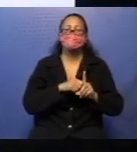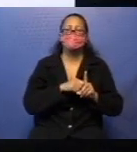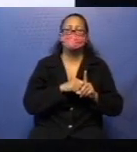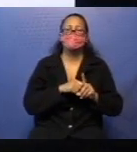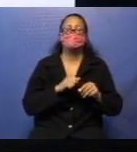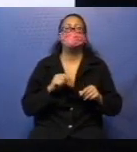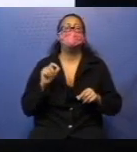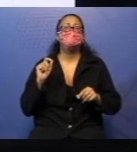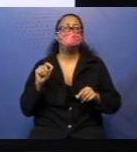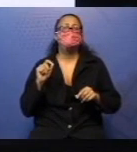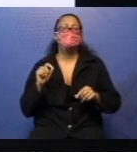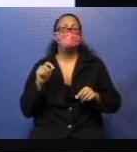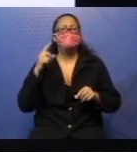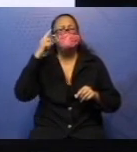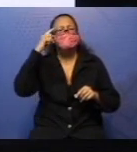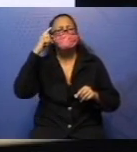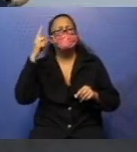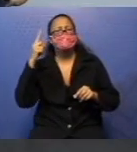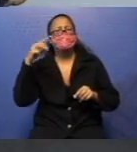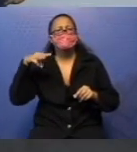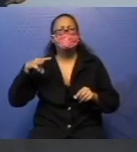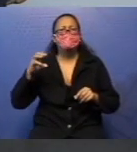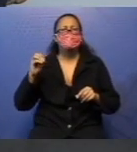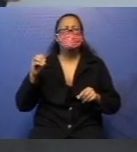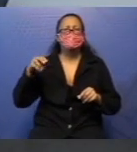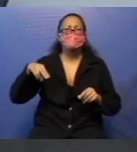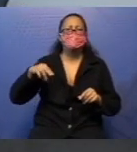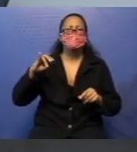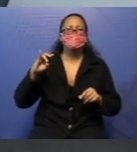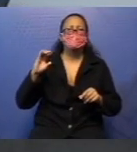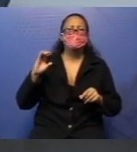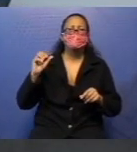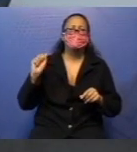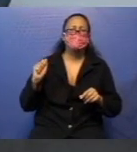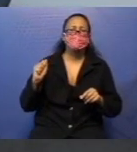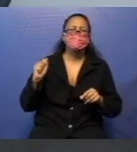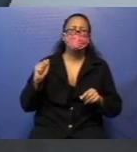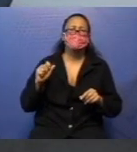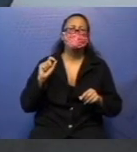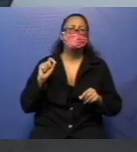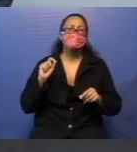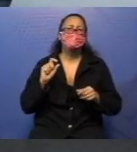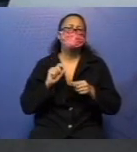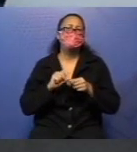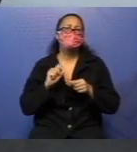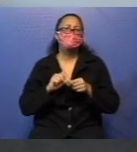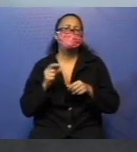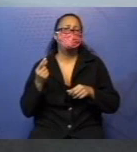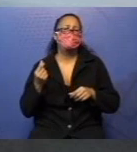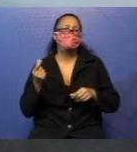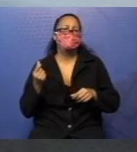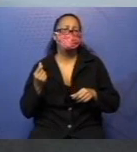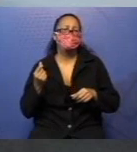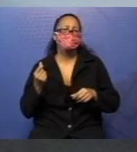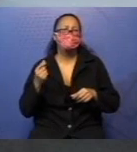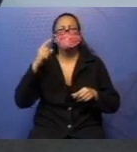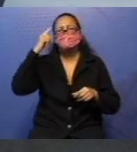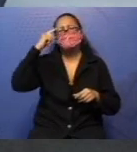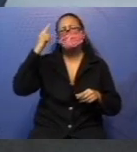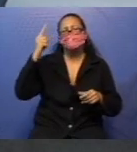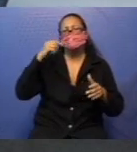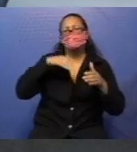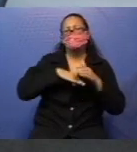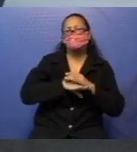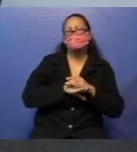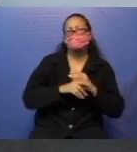Mônica na história que acabou de ler? Vocês gostaram? Vocês acharam interessante a ideia dela poupar o